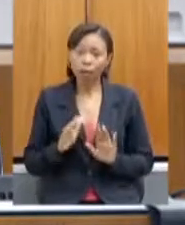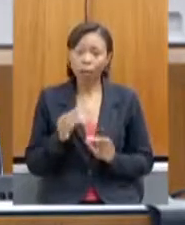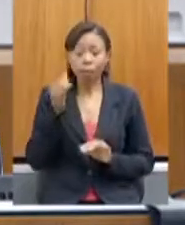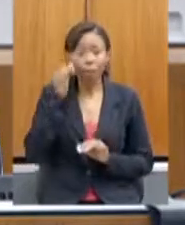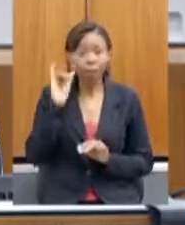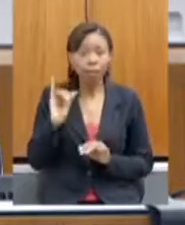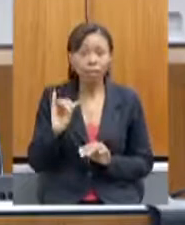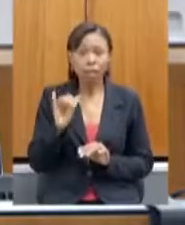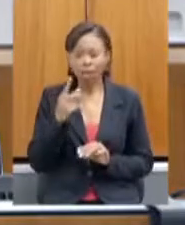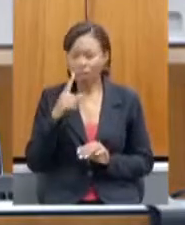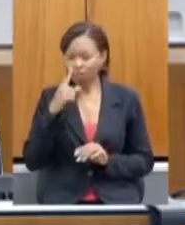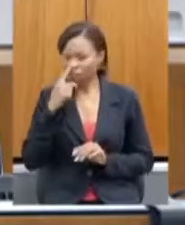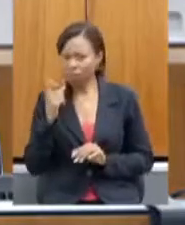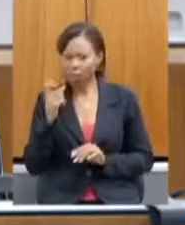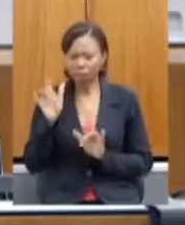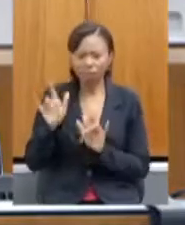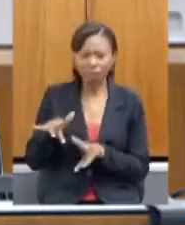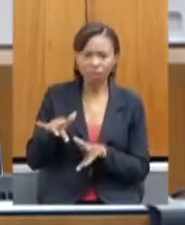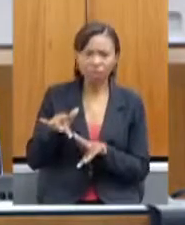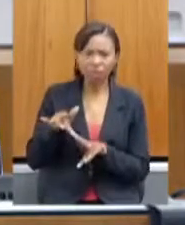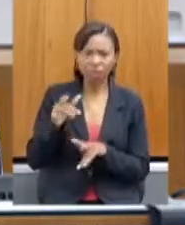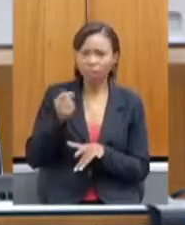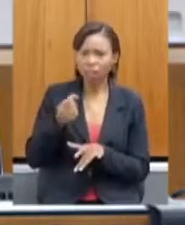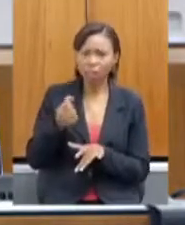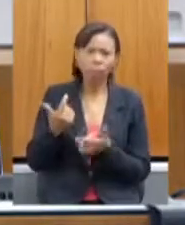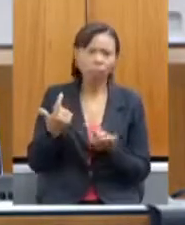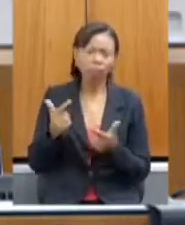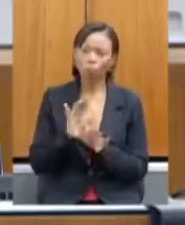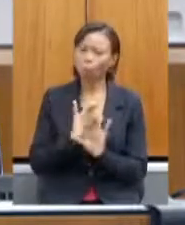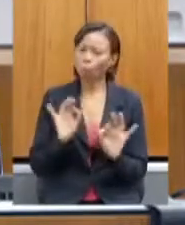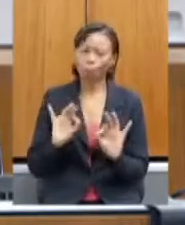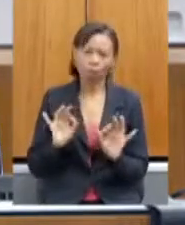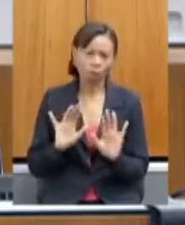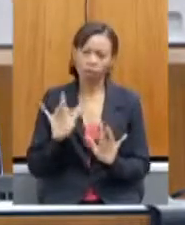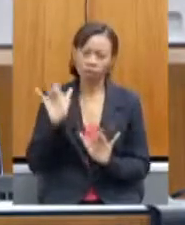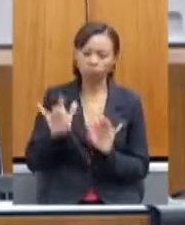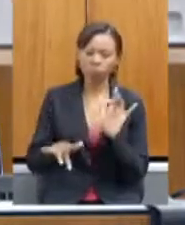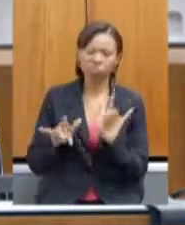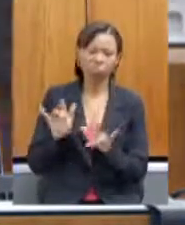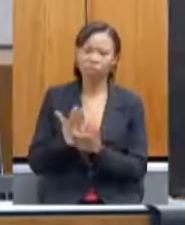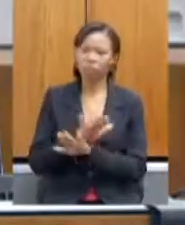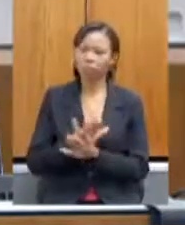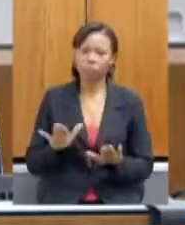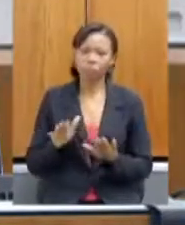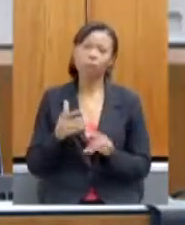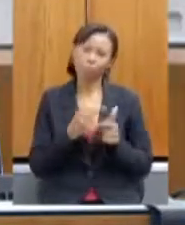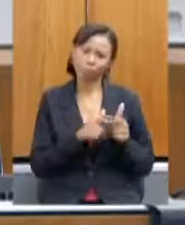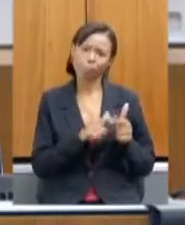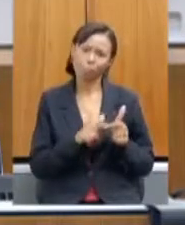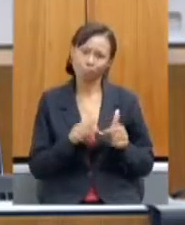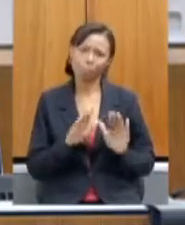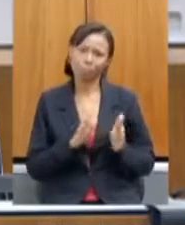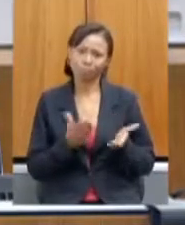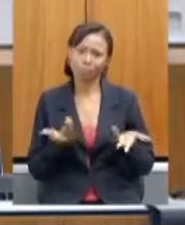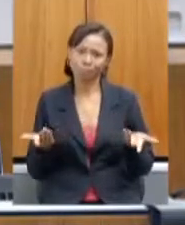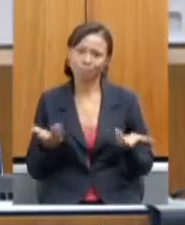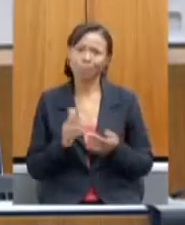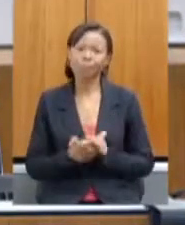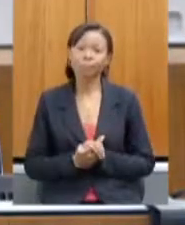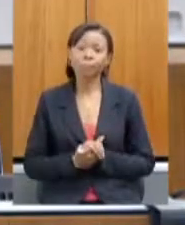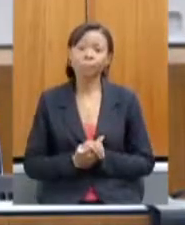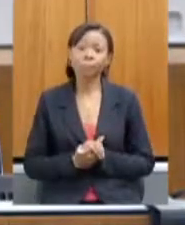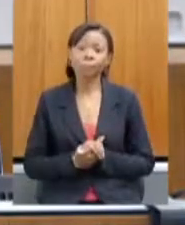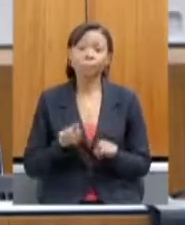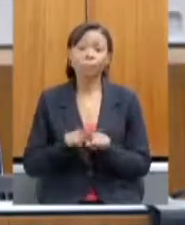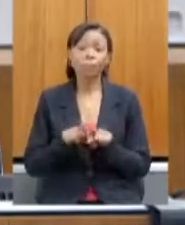notícia de nenhum descarte de leite no nosso estado, apesar de todo o problema que tivemos no início. E fizemos também uma campanha